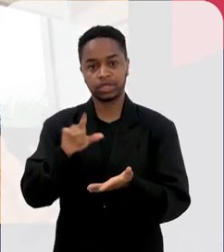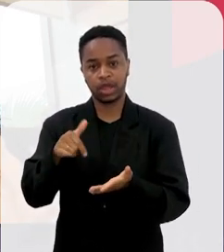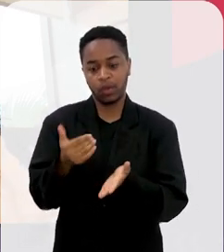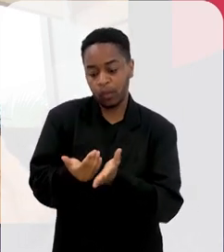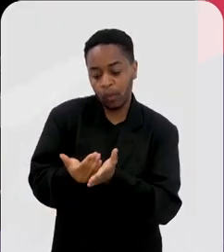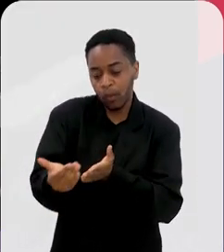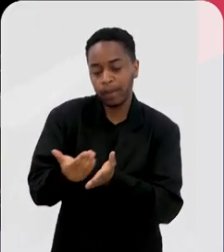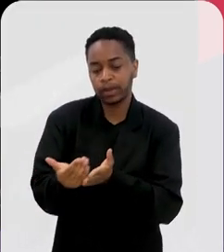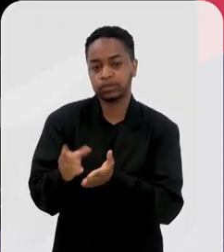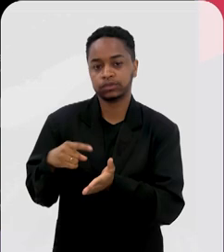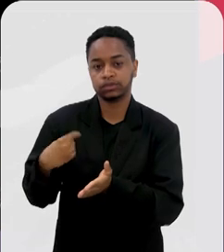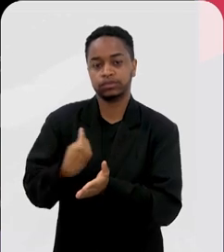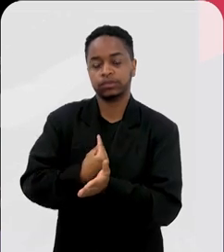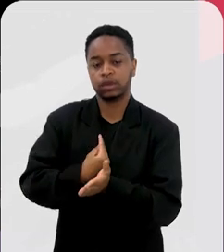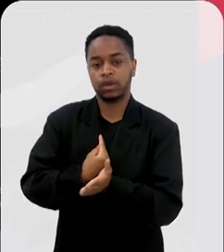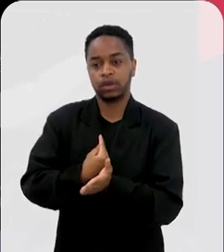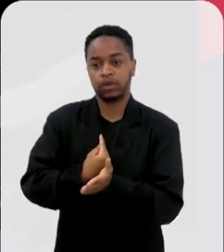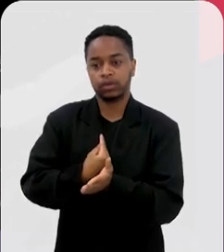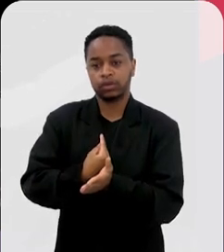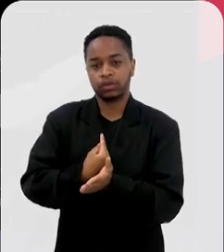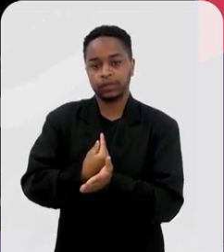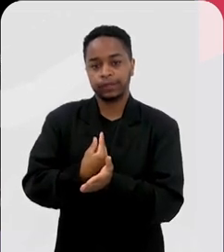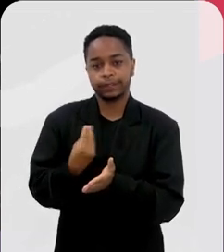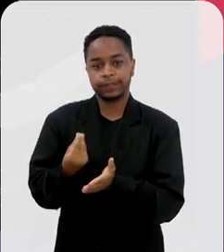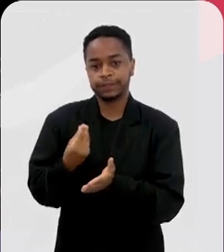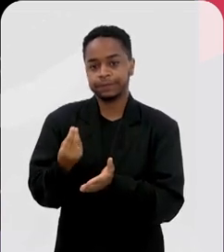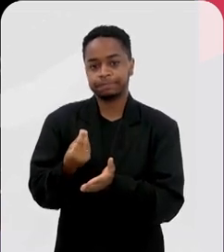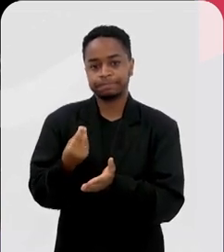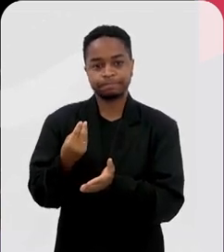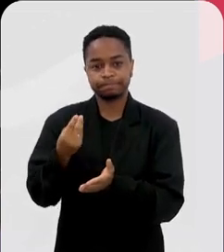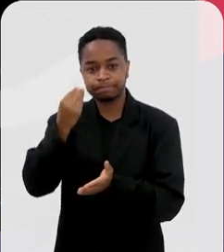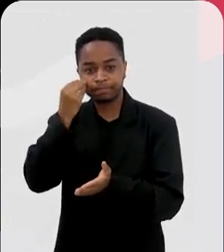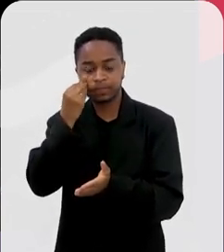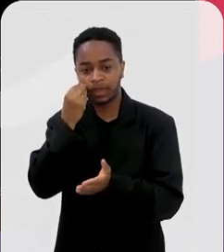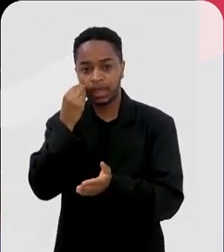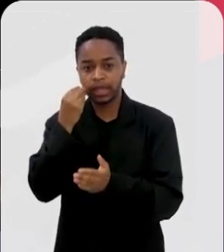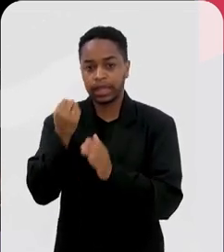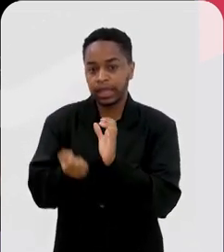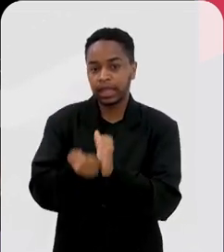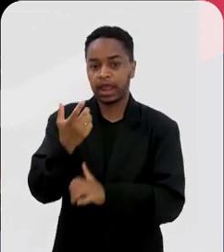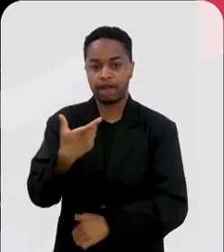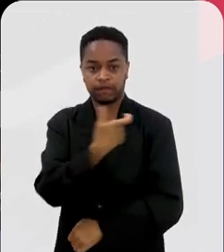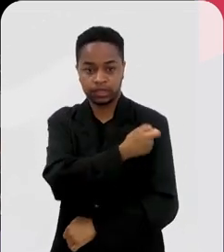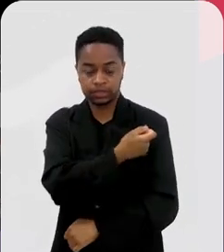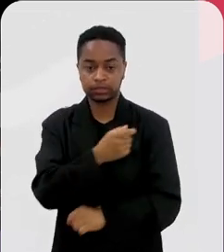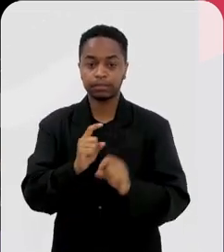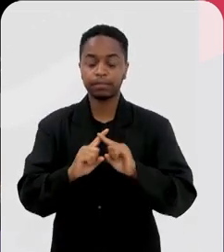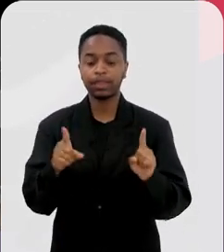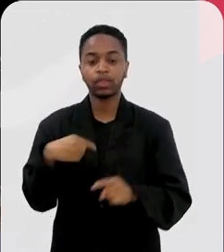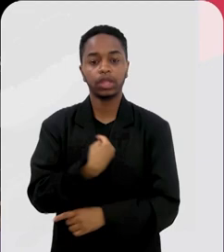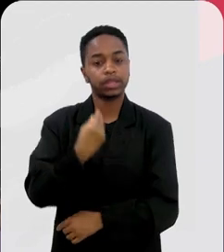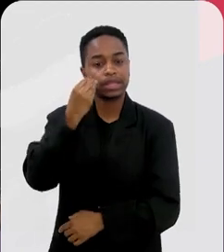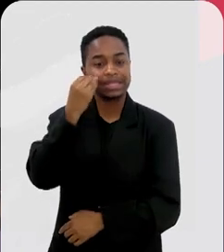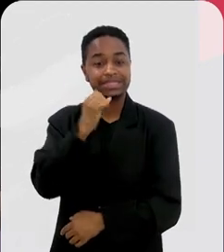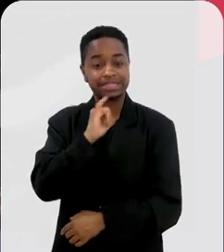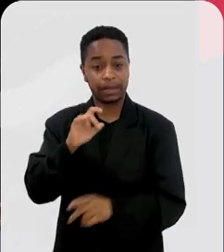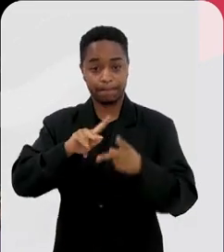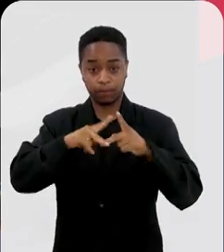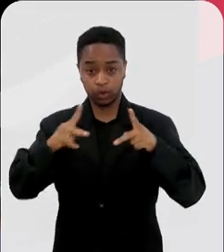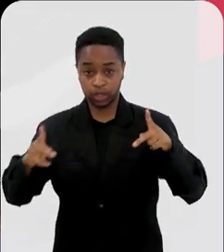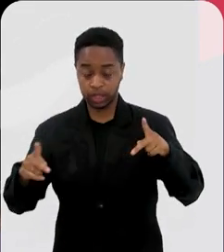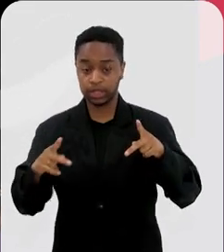pontos de partida para desenvolvimento da vacina, se essa proteína, ela,